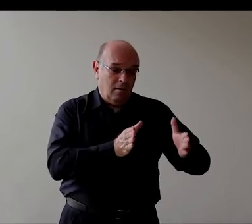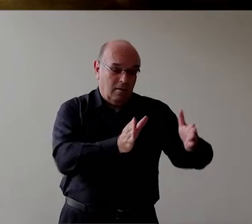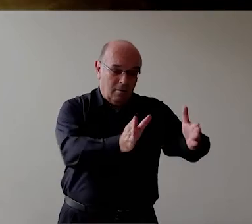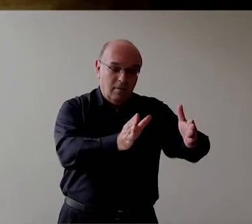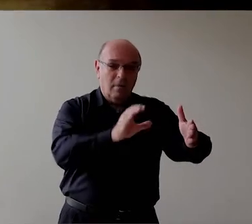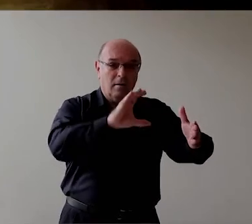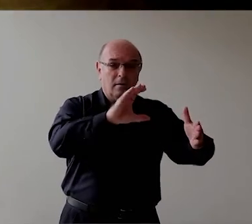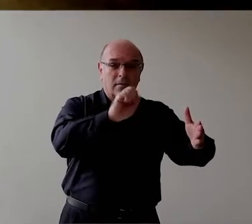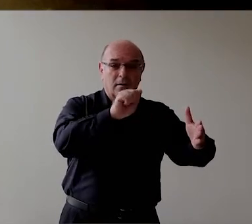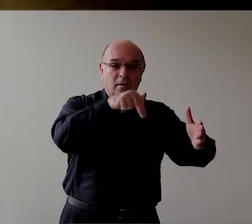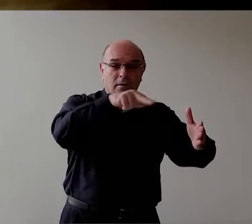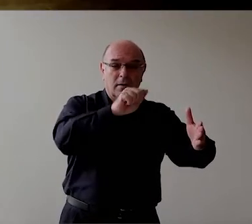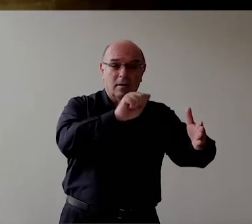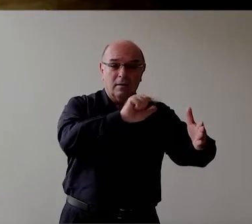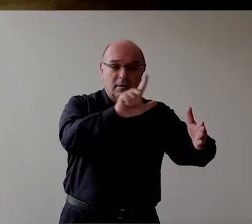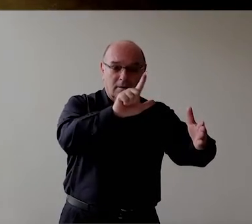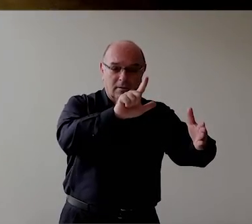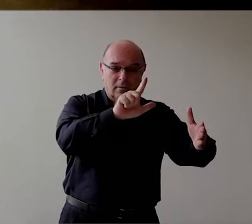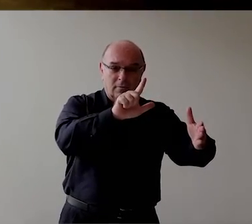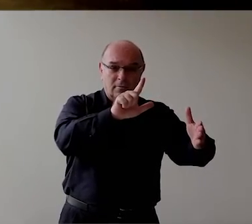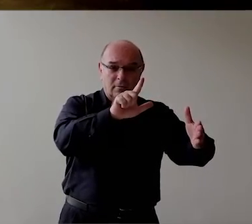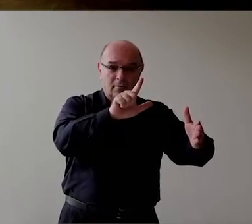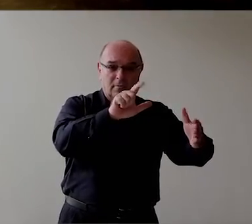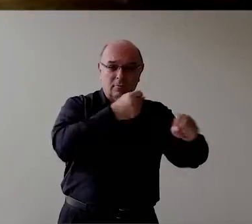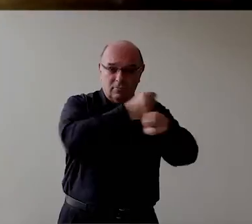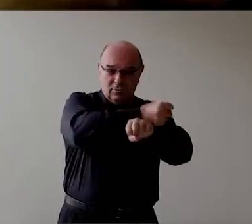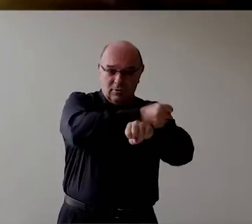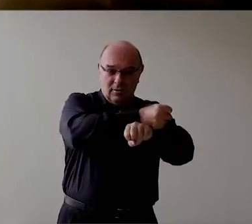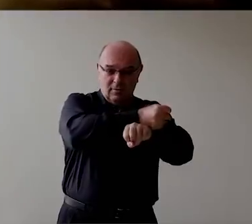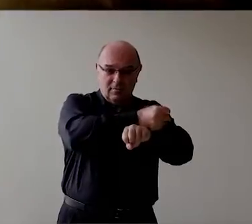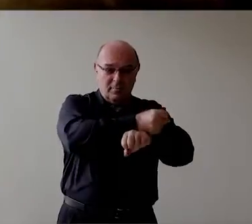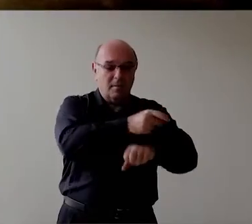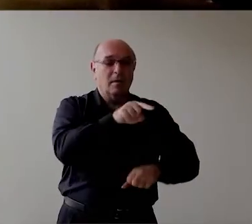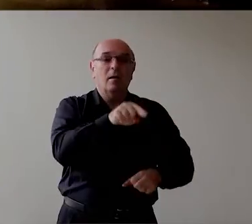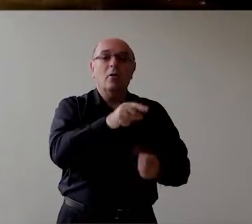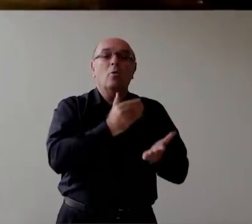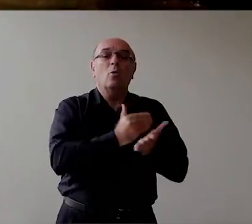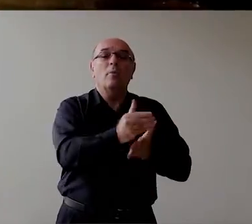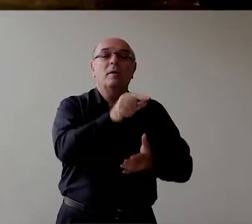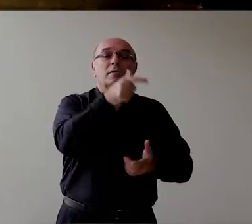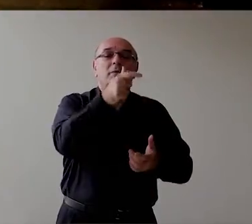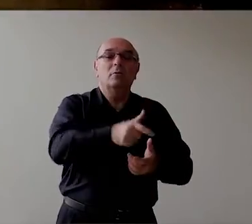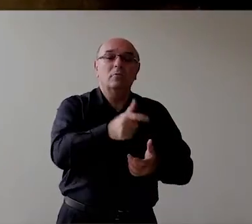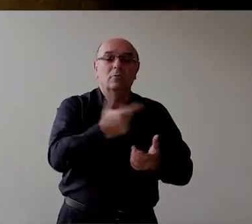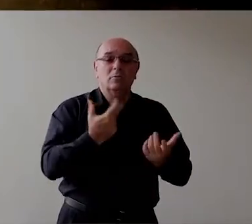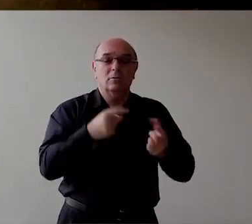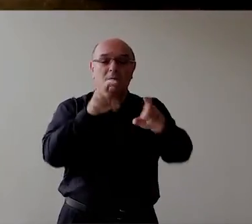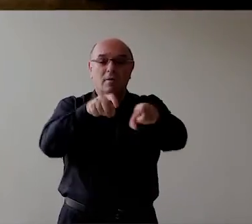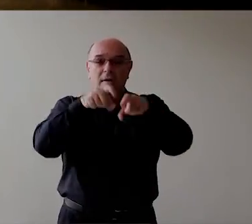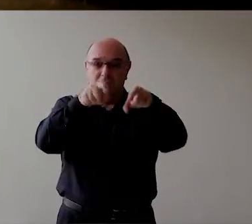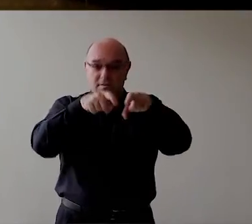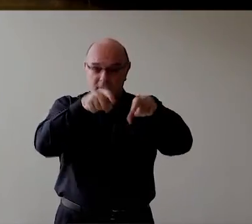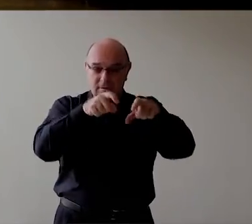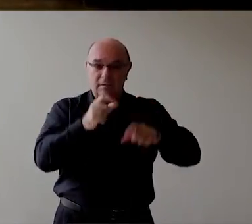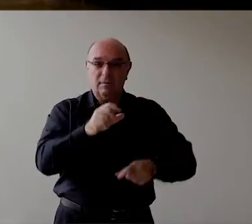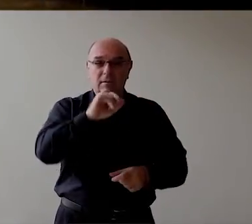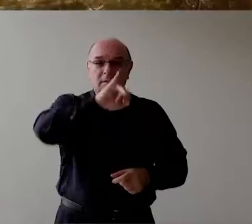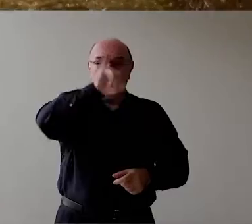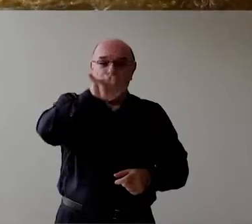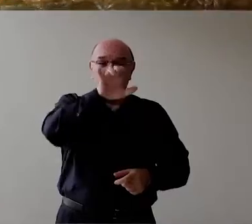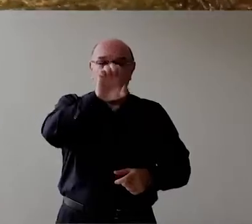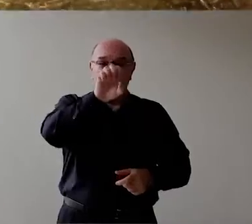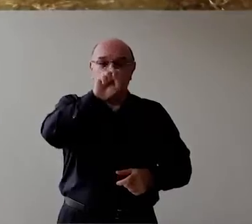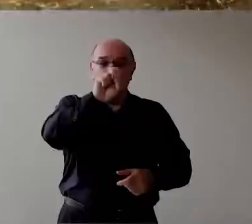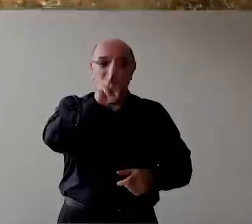O canal dos escravos Ele surge lá Na fazenda dos jesuítas Aqui Próxima entrada do